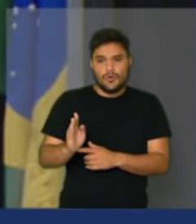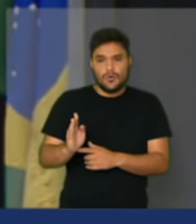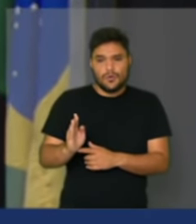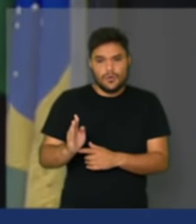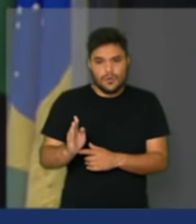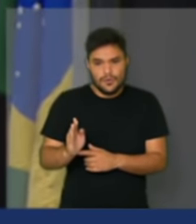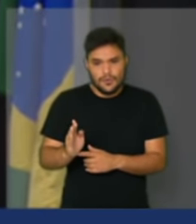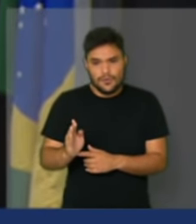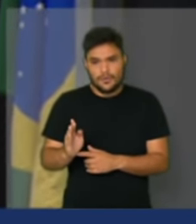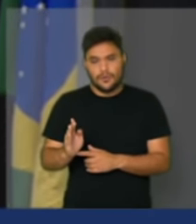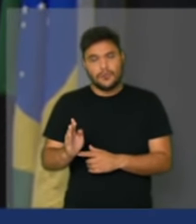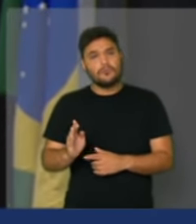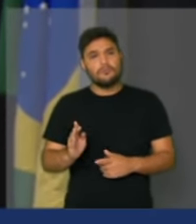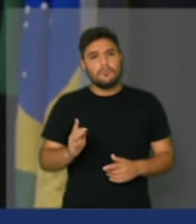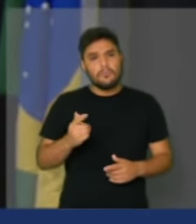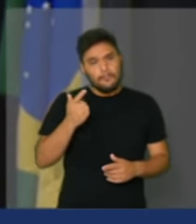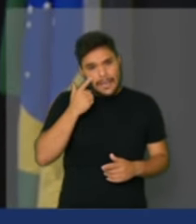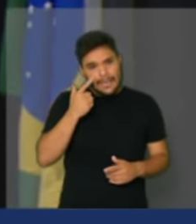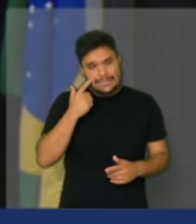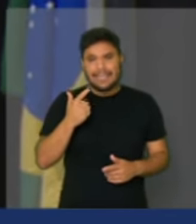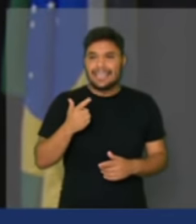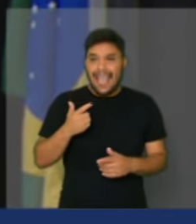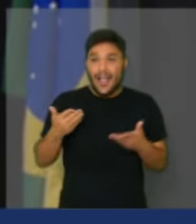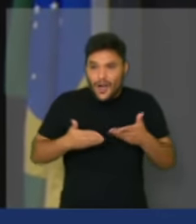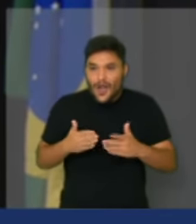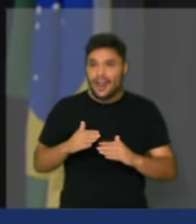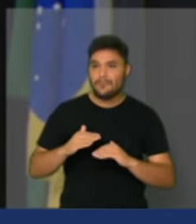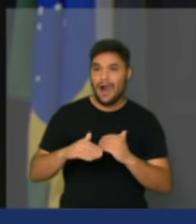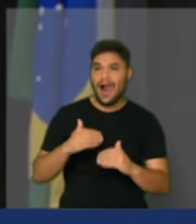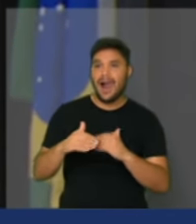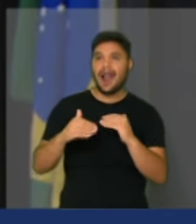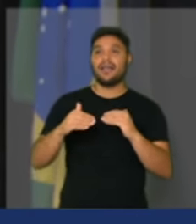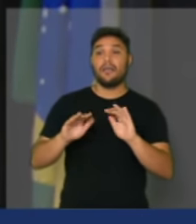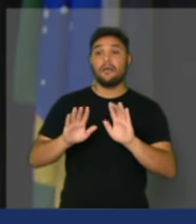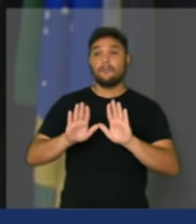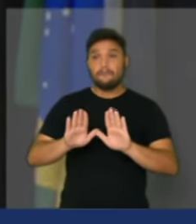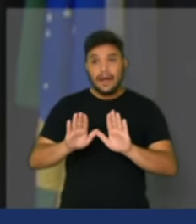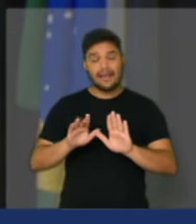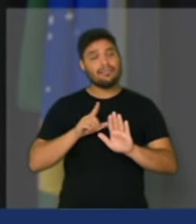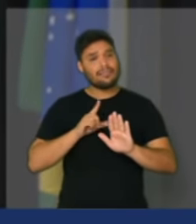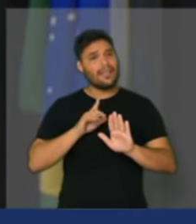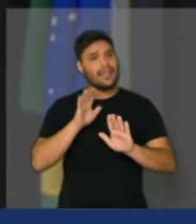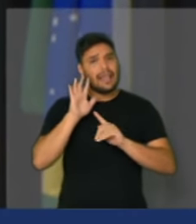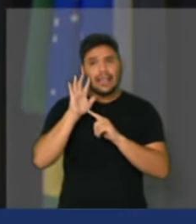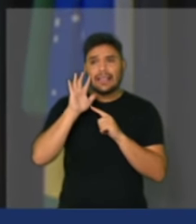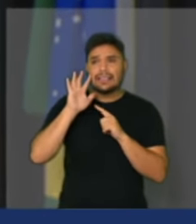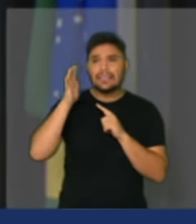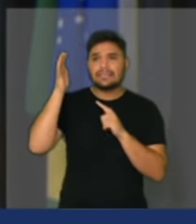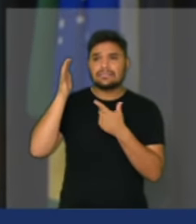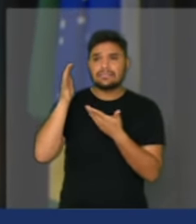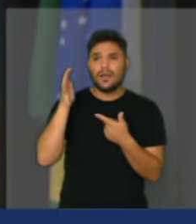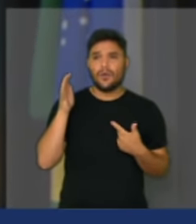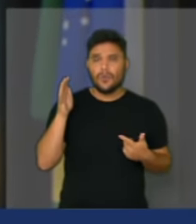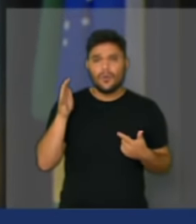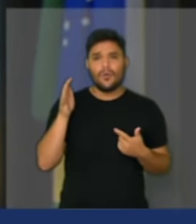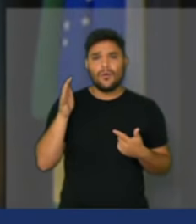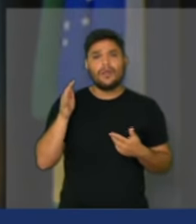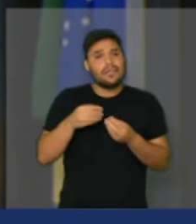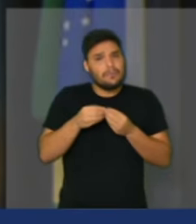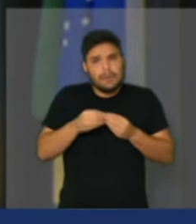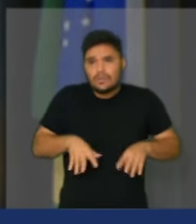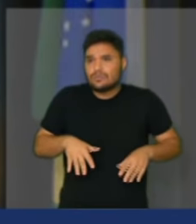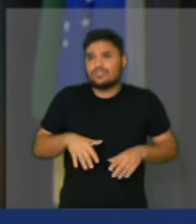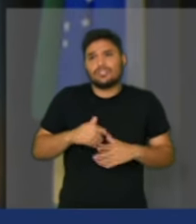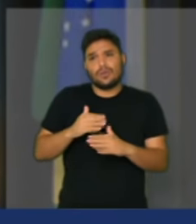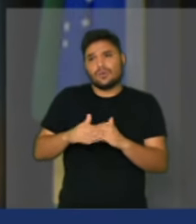a gente é surpreendido muitas vezes por medidas e posturas que trazem consigo muito mais o atraso,